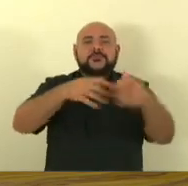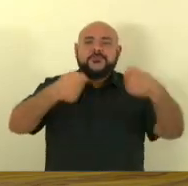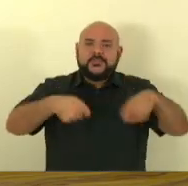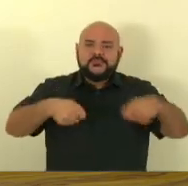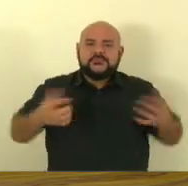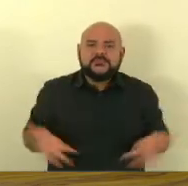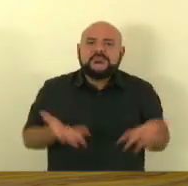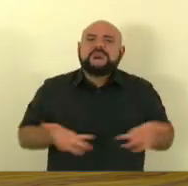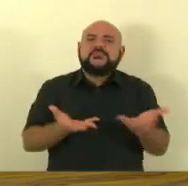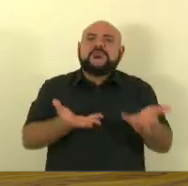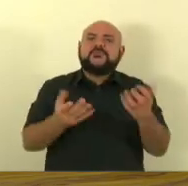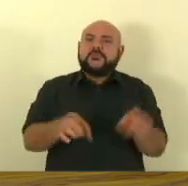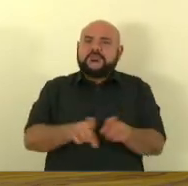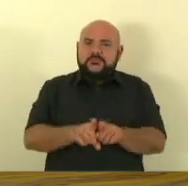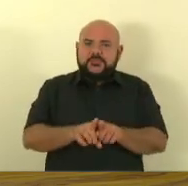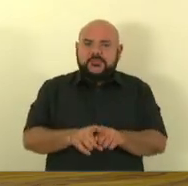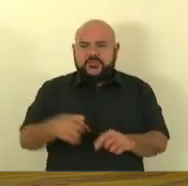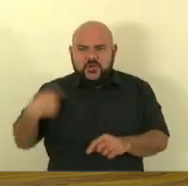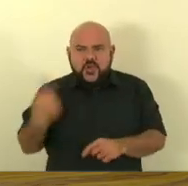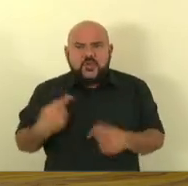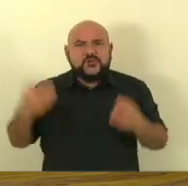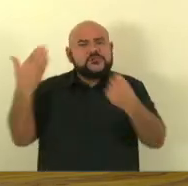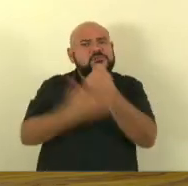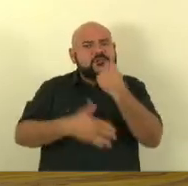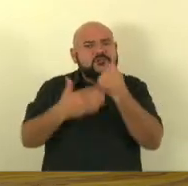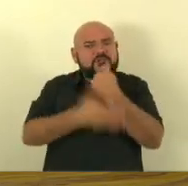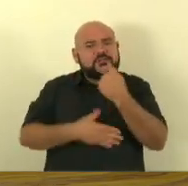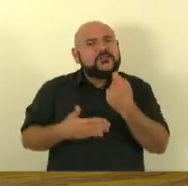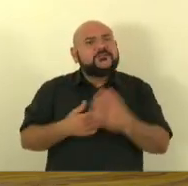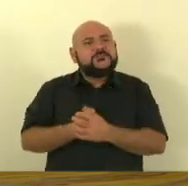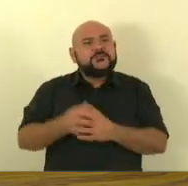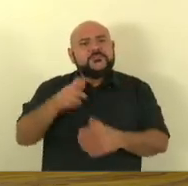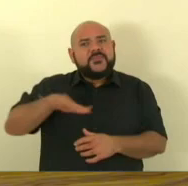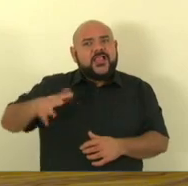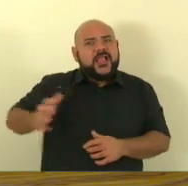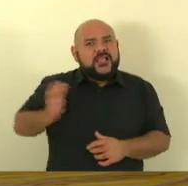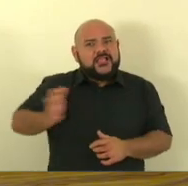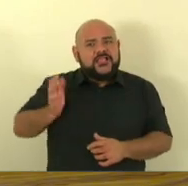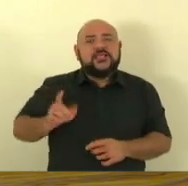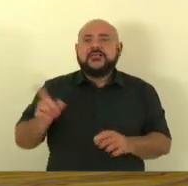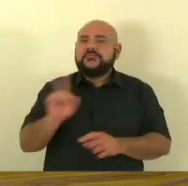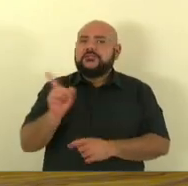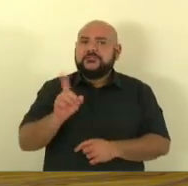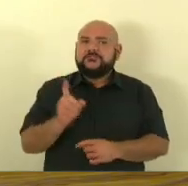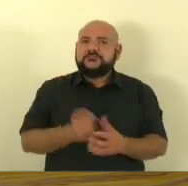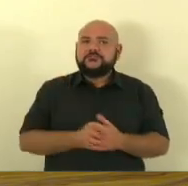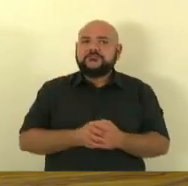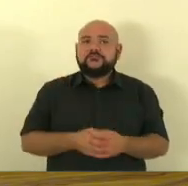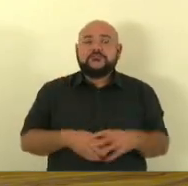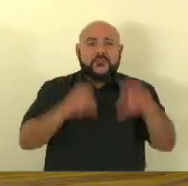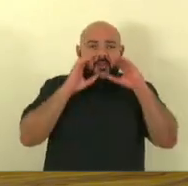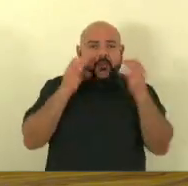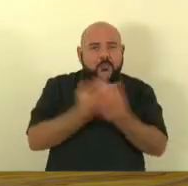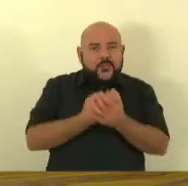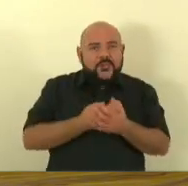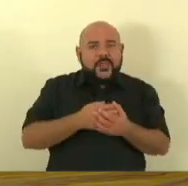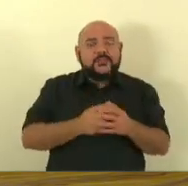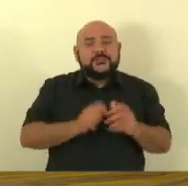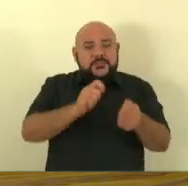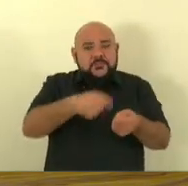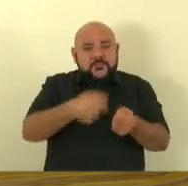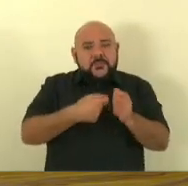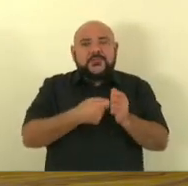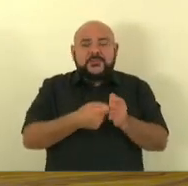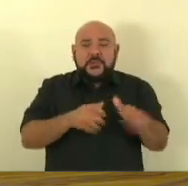desenvolvimento a gente não está defendendo aqui setor produtivo rico não a comunidade de pescadores é pobre e não vai poder mais trabalhar